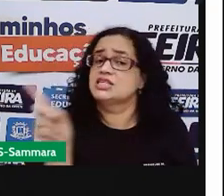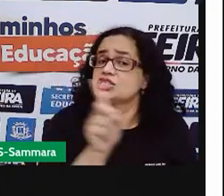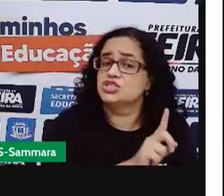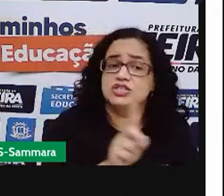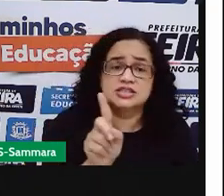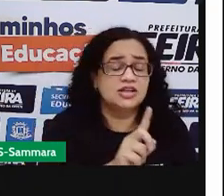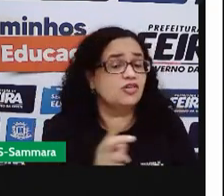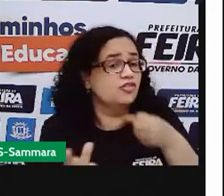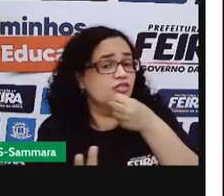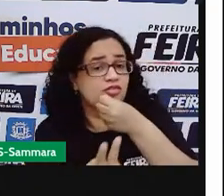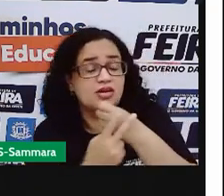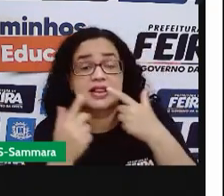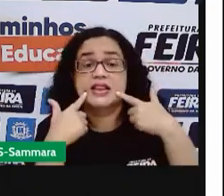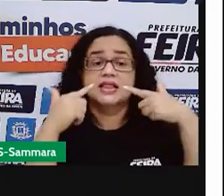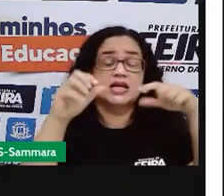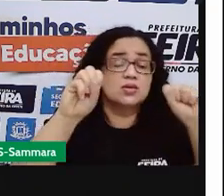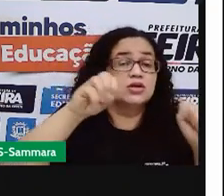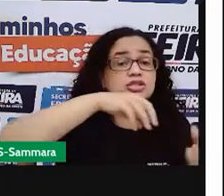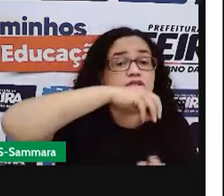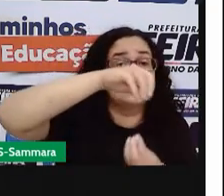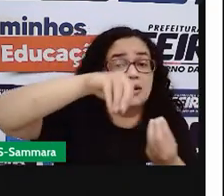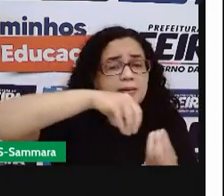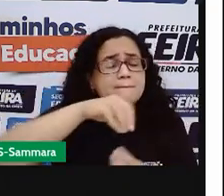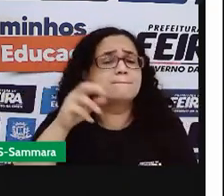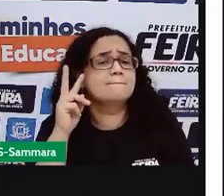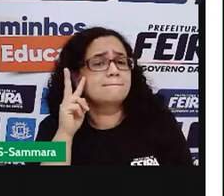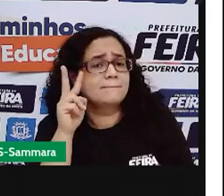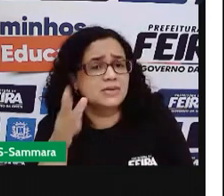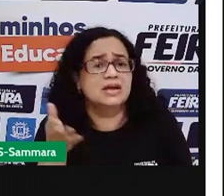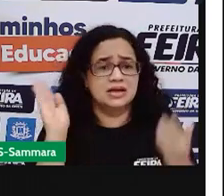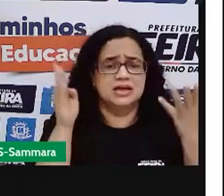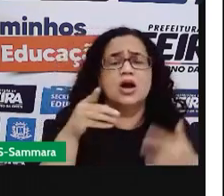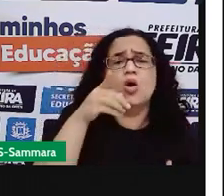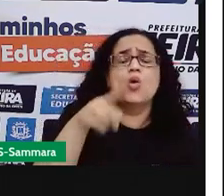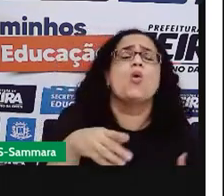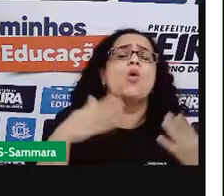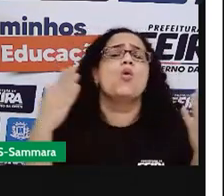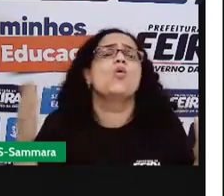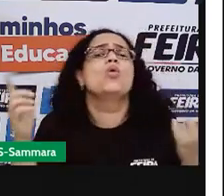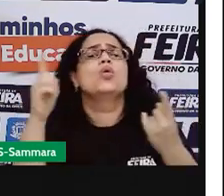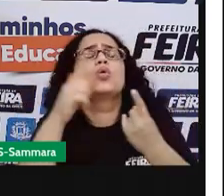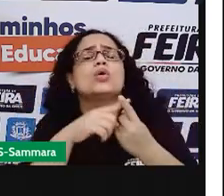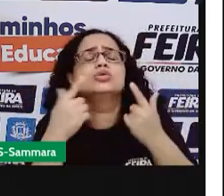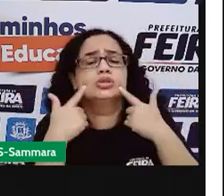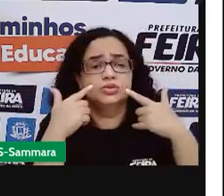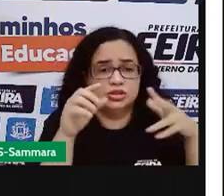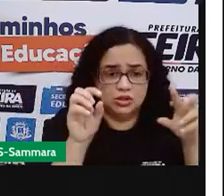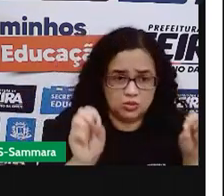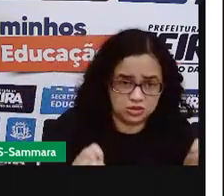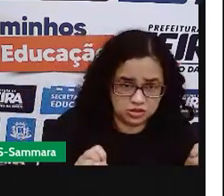verbal, da linguagem mista. Para você aqui, qual é o tipo de linguagem?